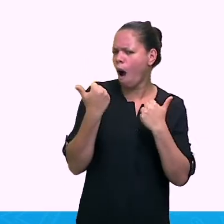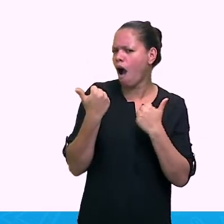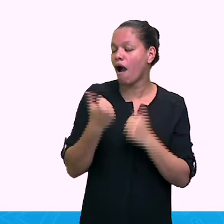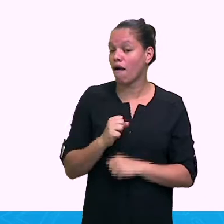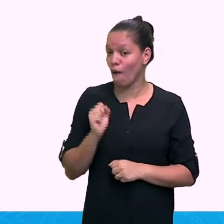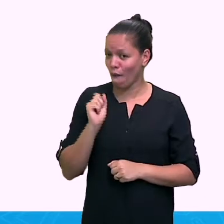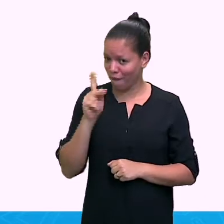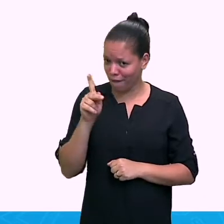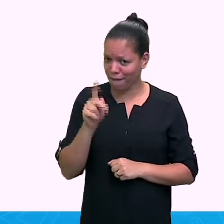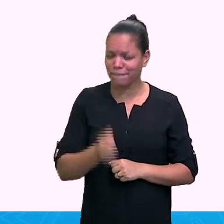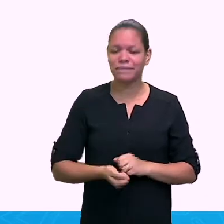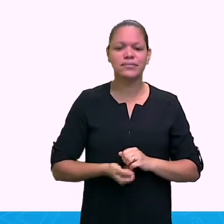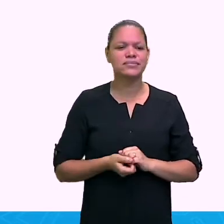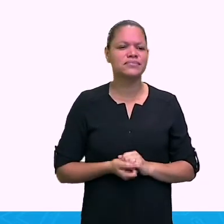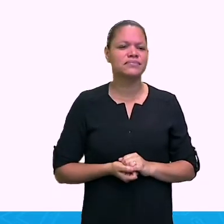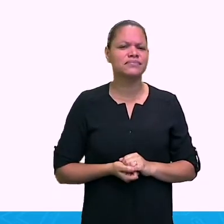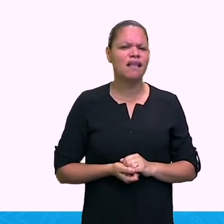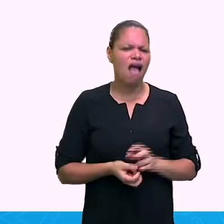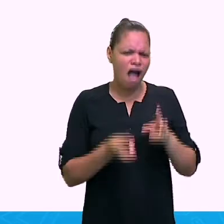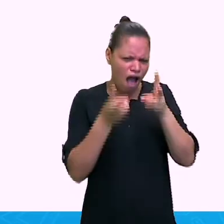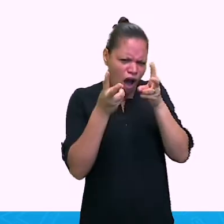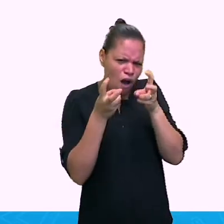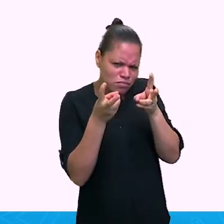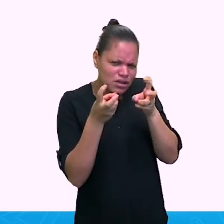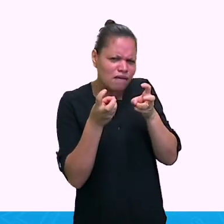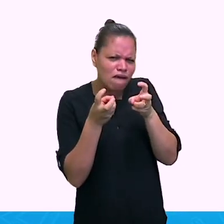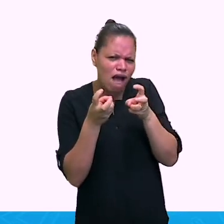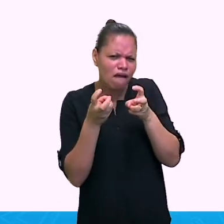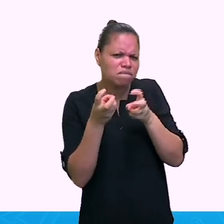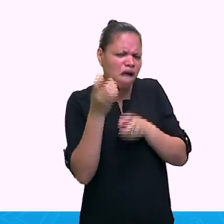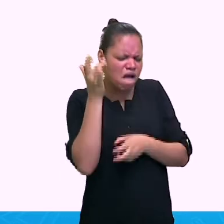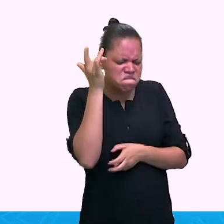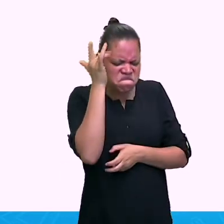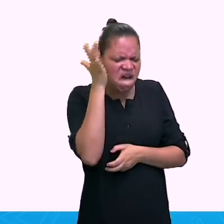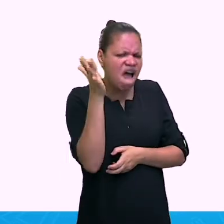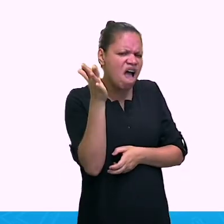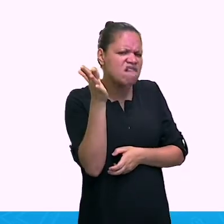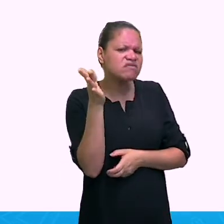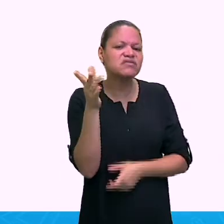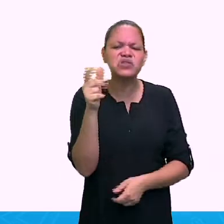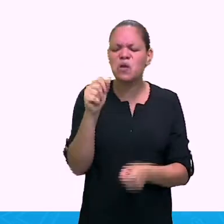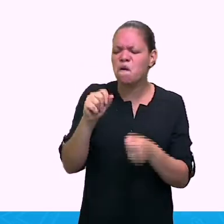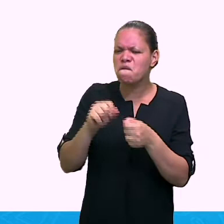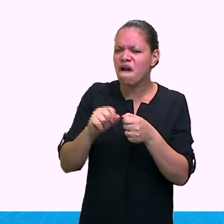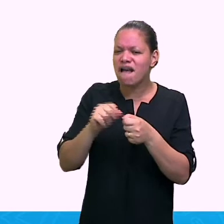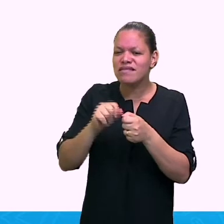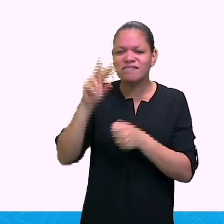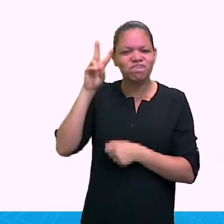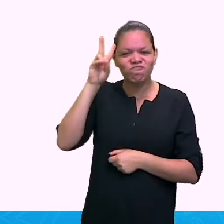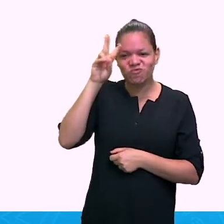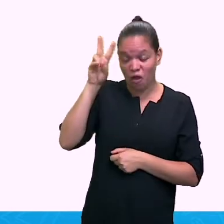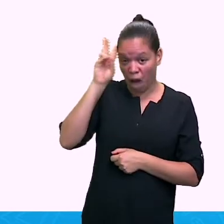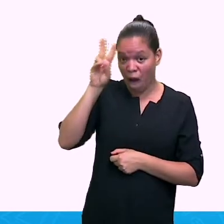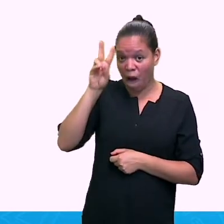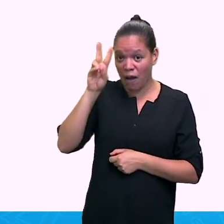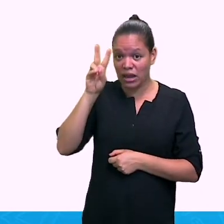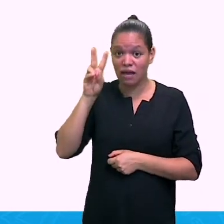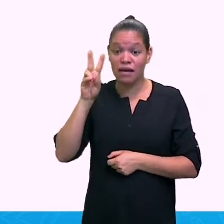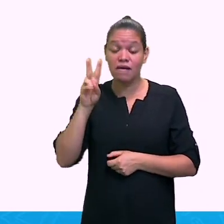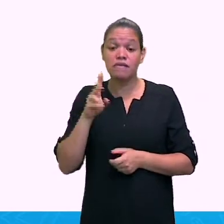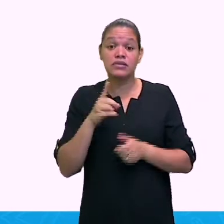Alright? Então, observaram como é que é fácil fazer uma biografia? Você vai colocar my name. E isso que a gente está